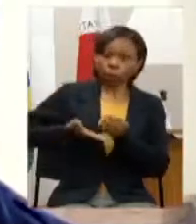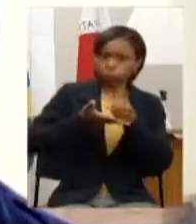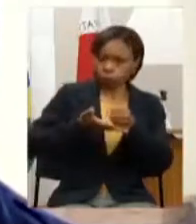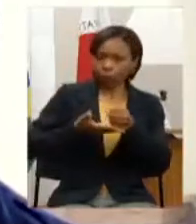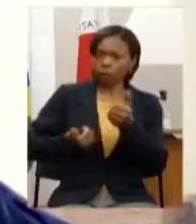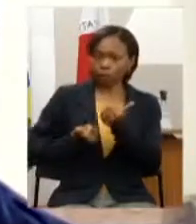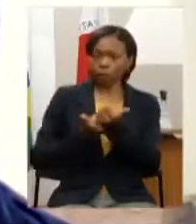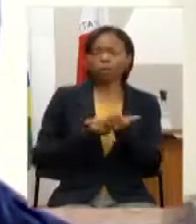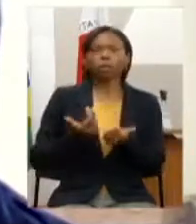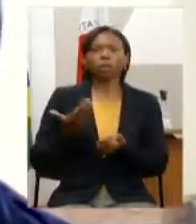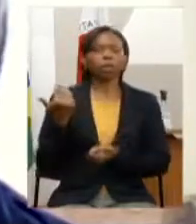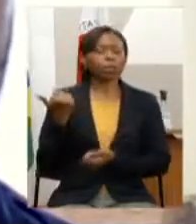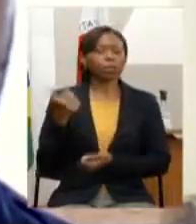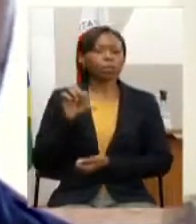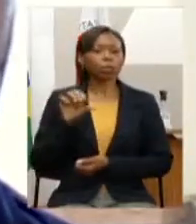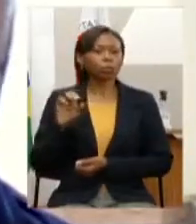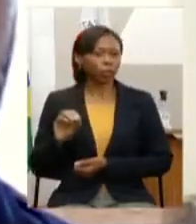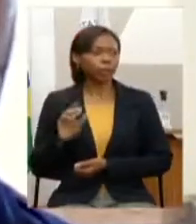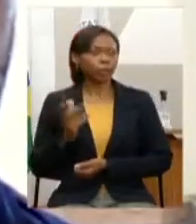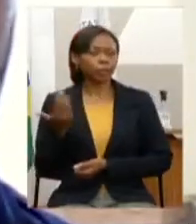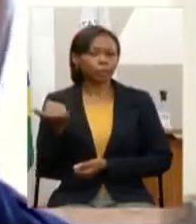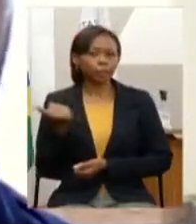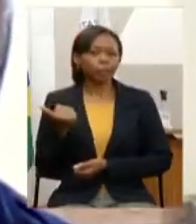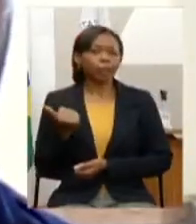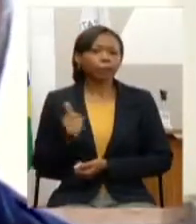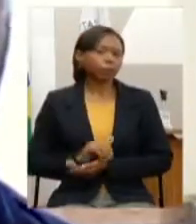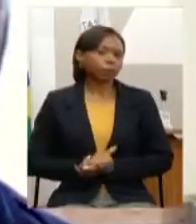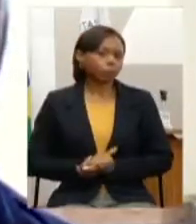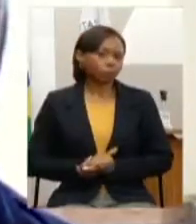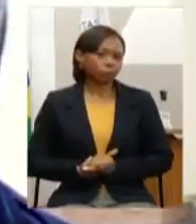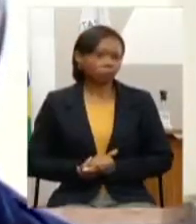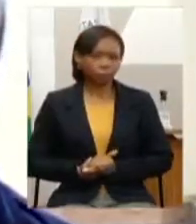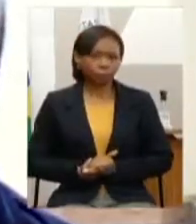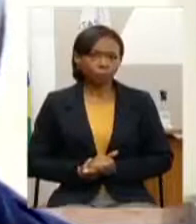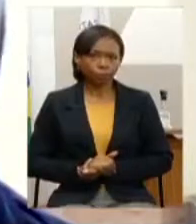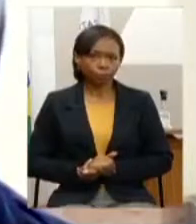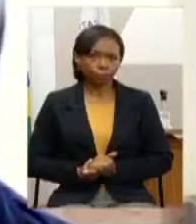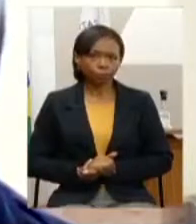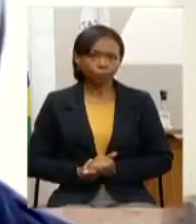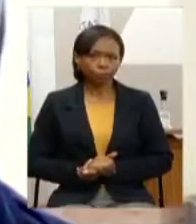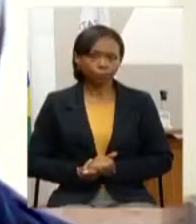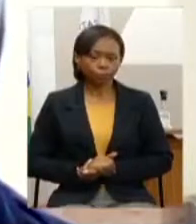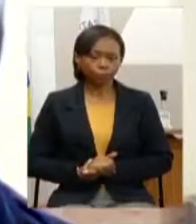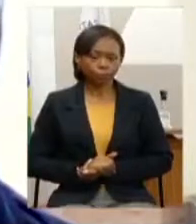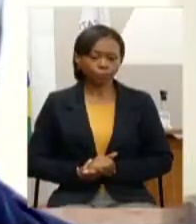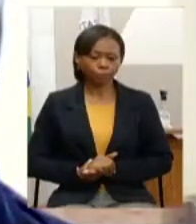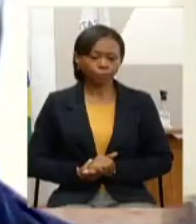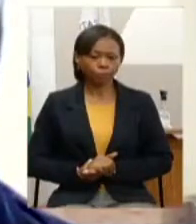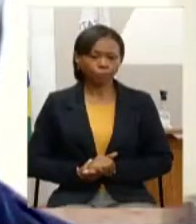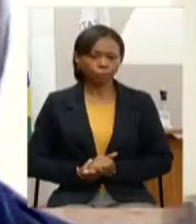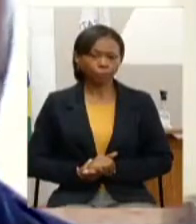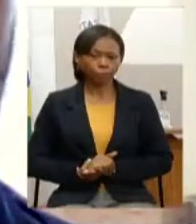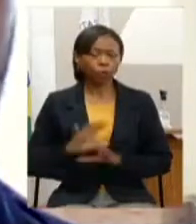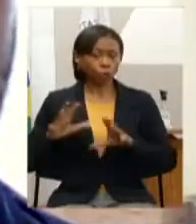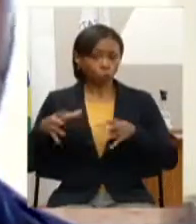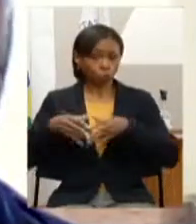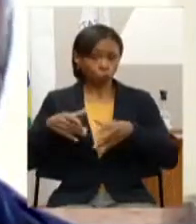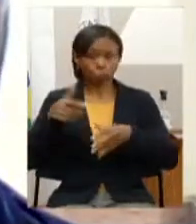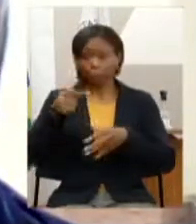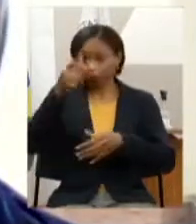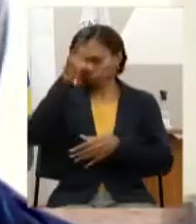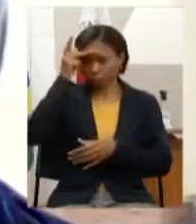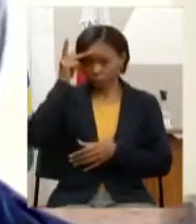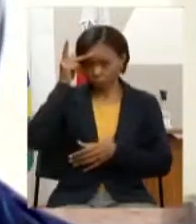de novembro desse ano na reunião remota o grupo que trabalha contou com a participação de sete pessoas que representaram as seguintes